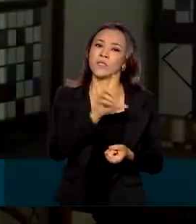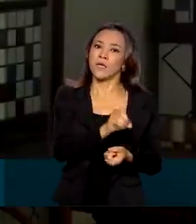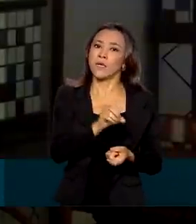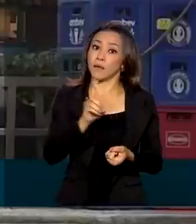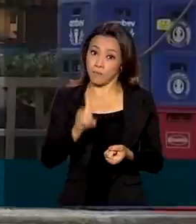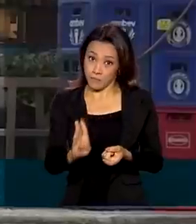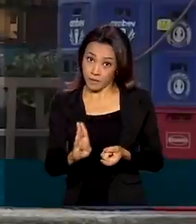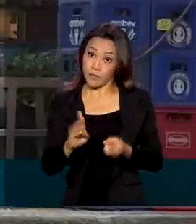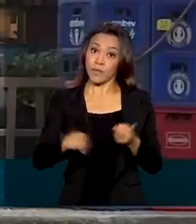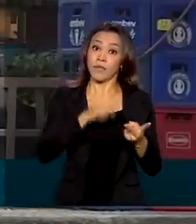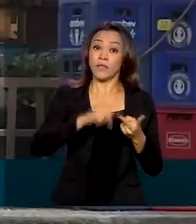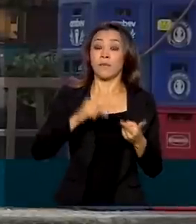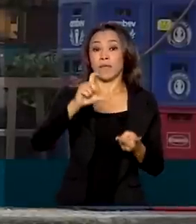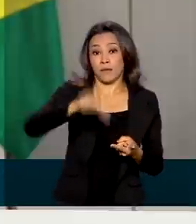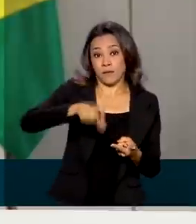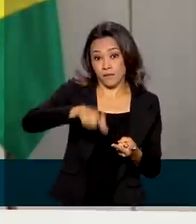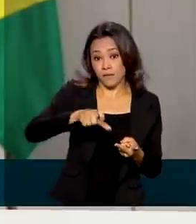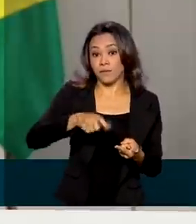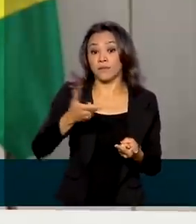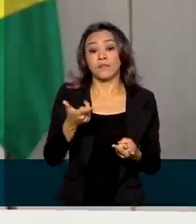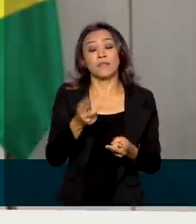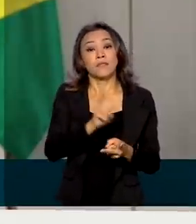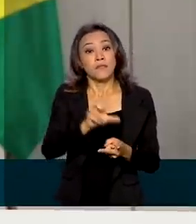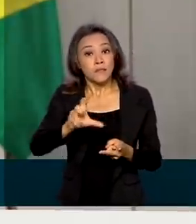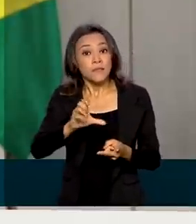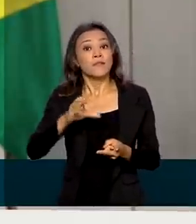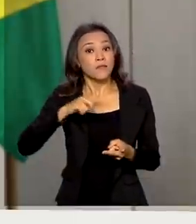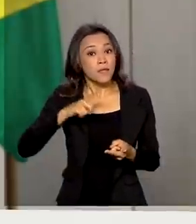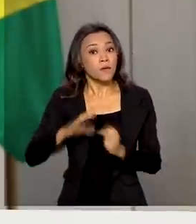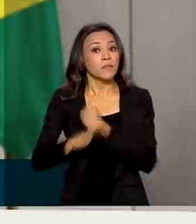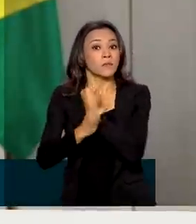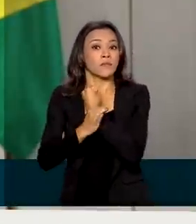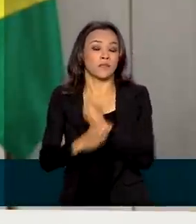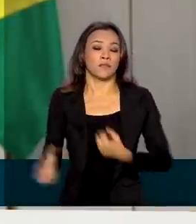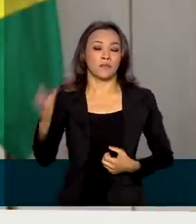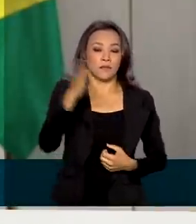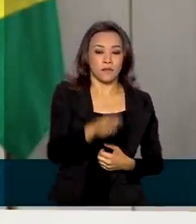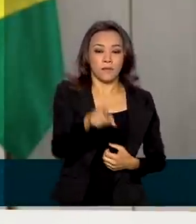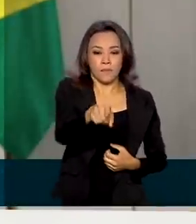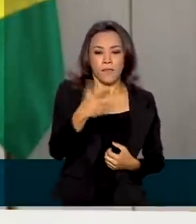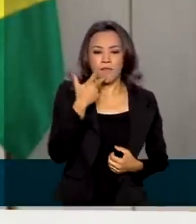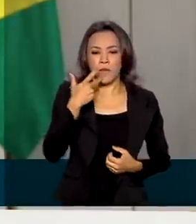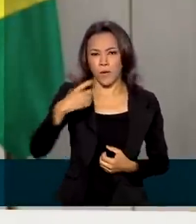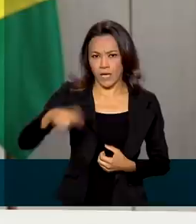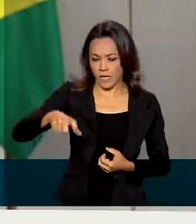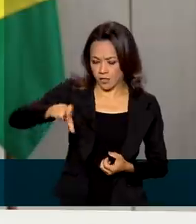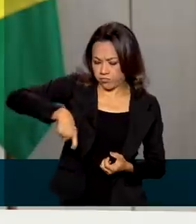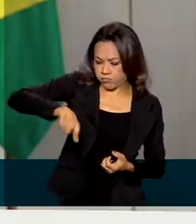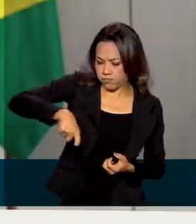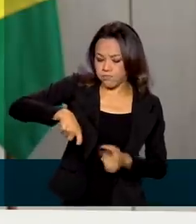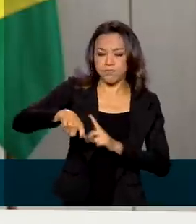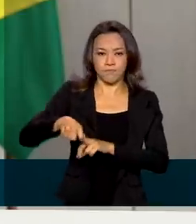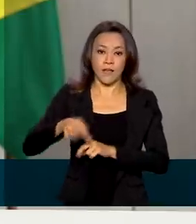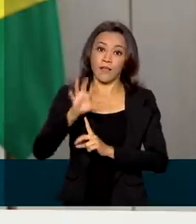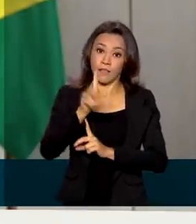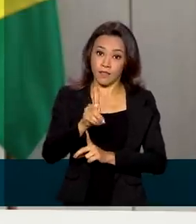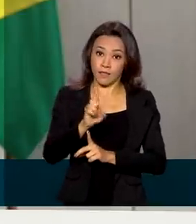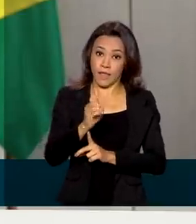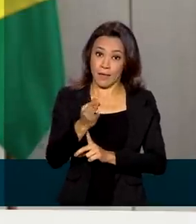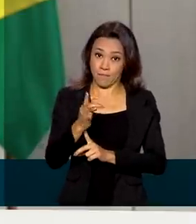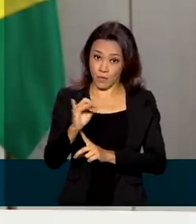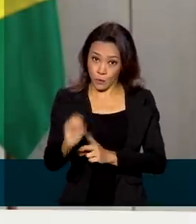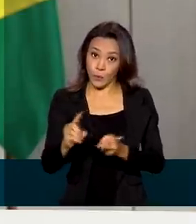servissem como garantia. A gente obteve os fluxos por meio daquelas maquininhas de débito e crédito de todos os